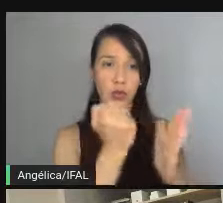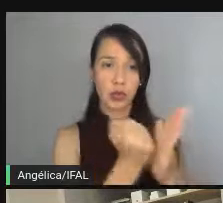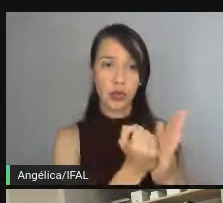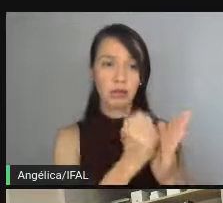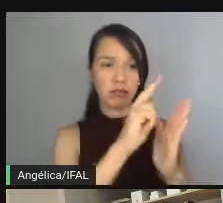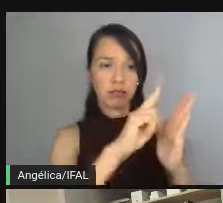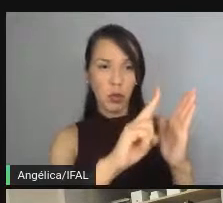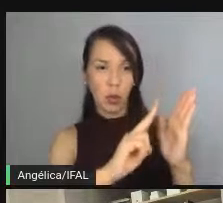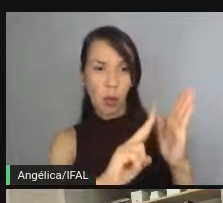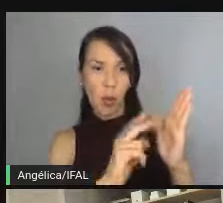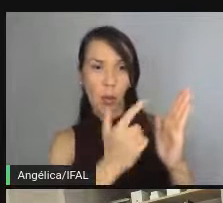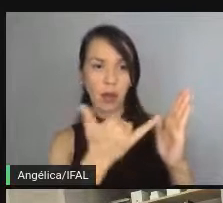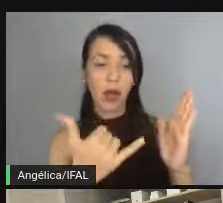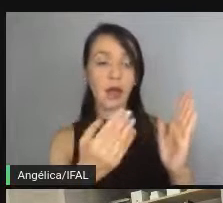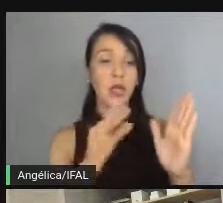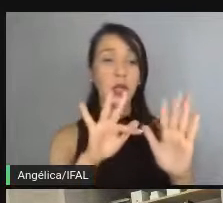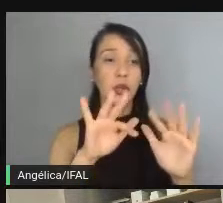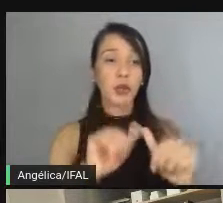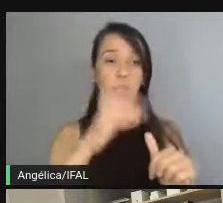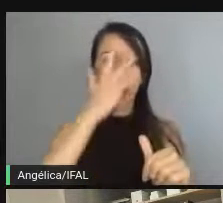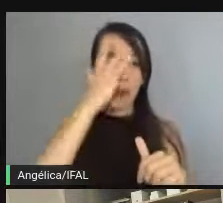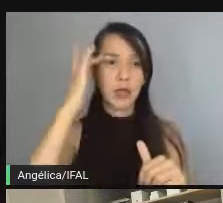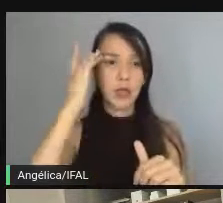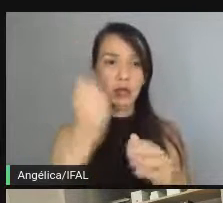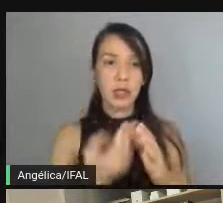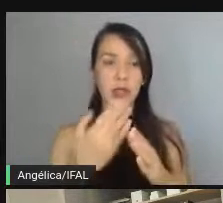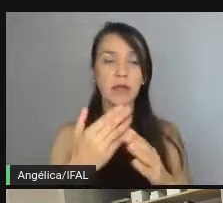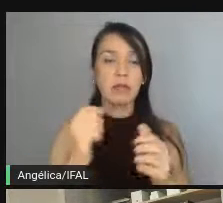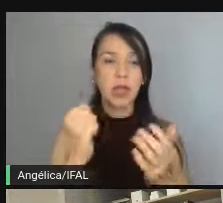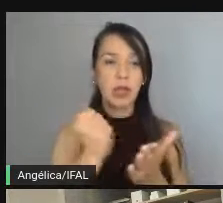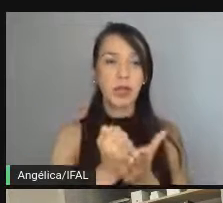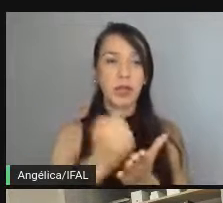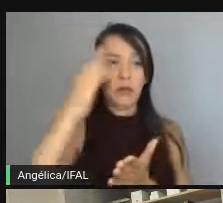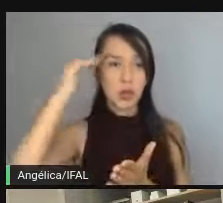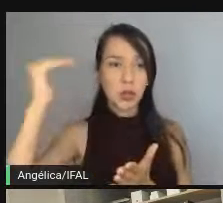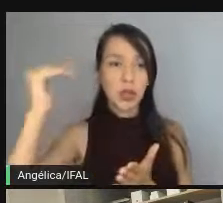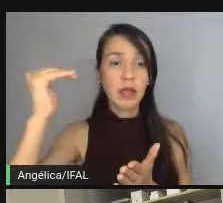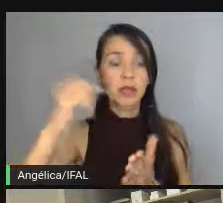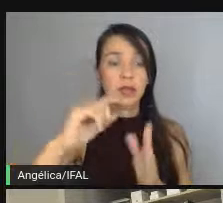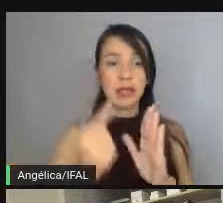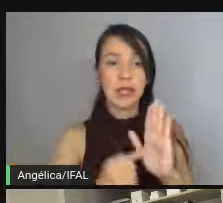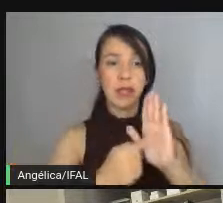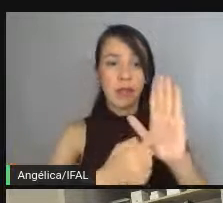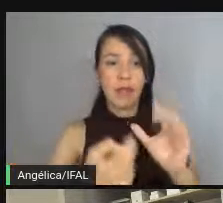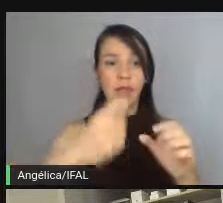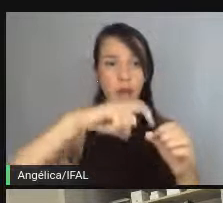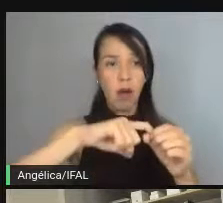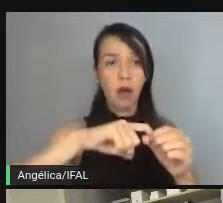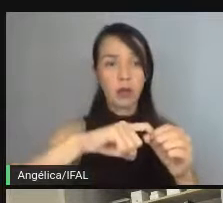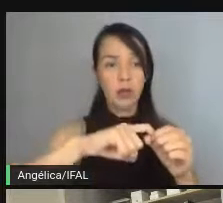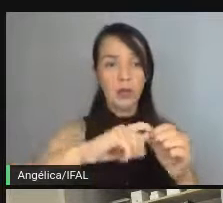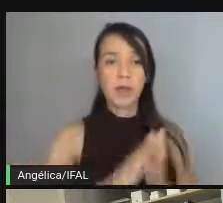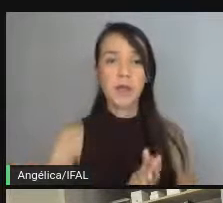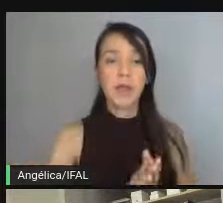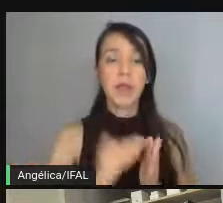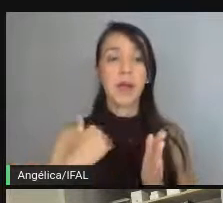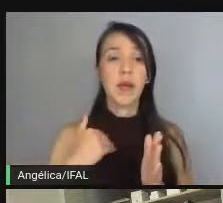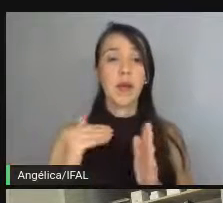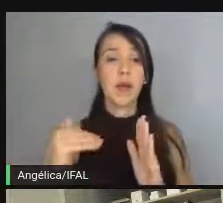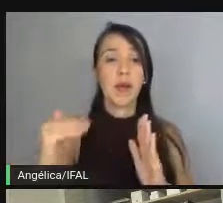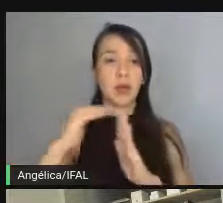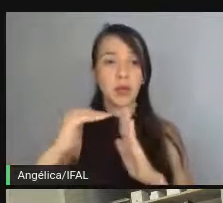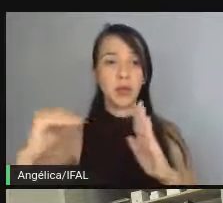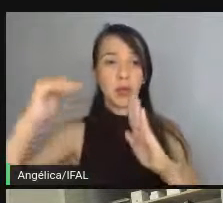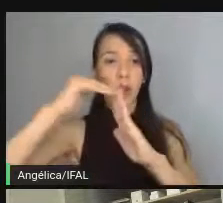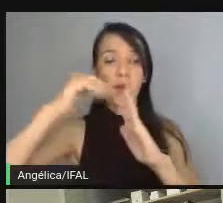e o resultado final é que uma pessoa seja criada com sucesso e retorne esses dados criados. Então, o pelo topo é, eu